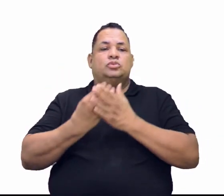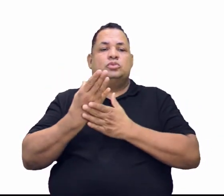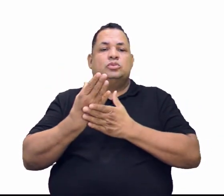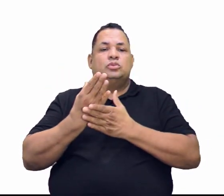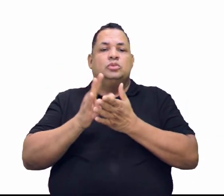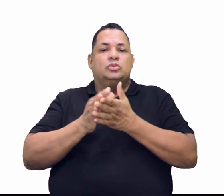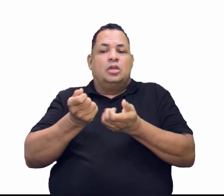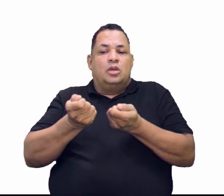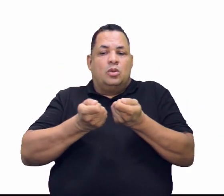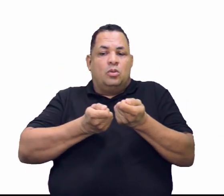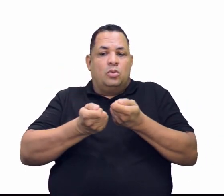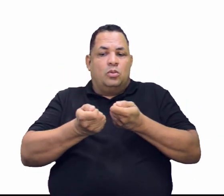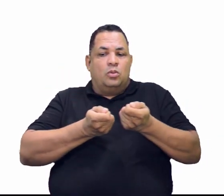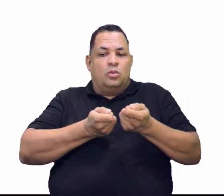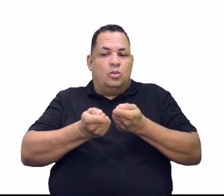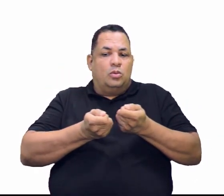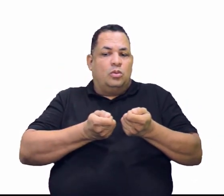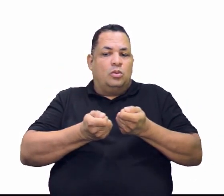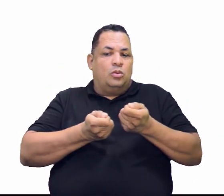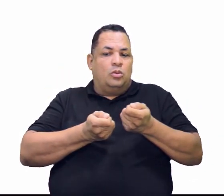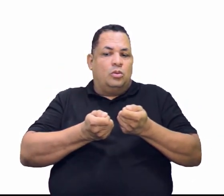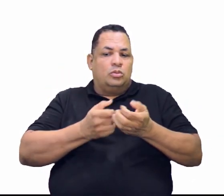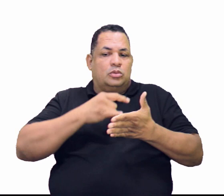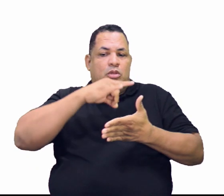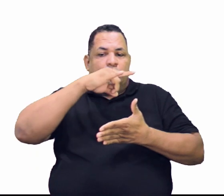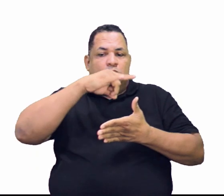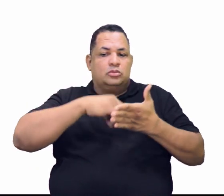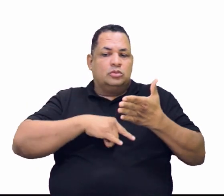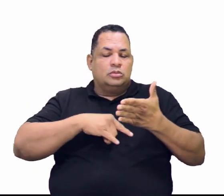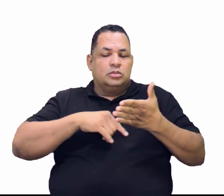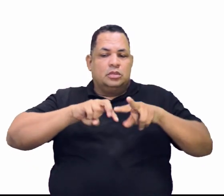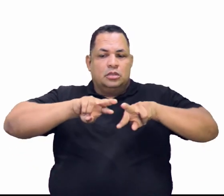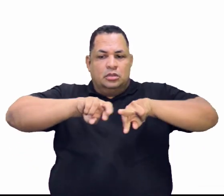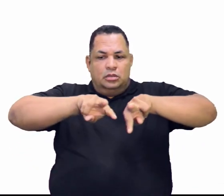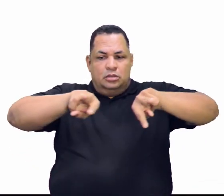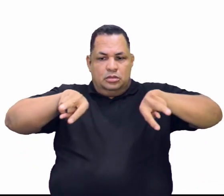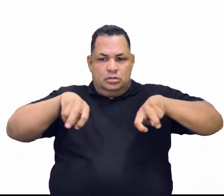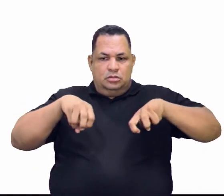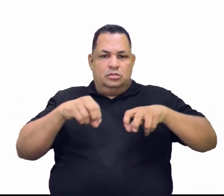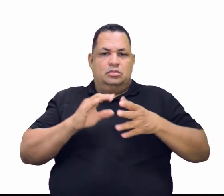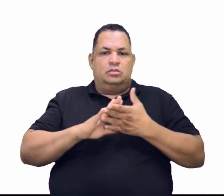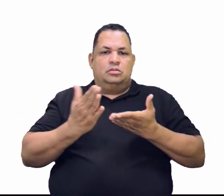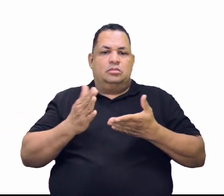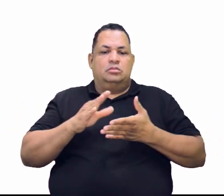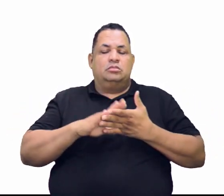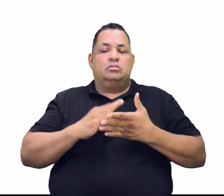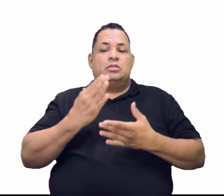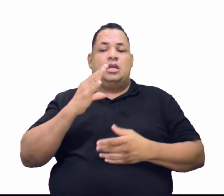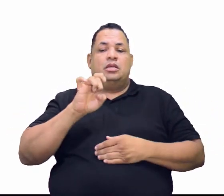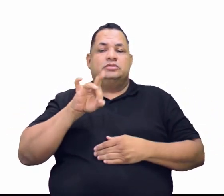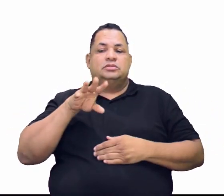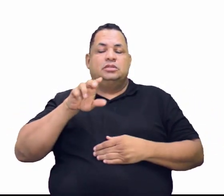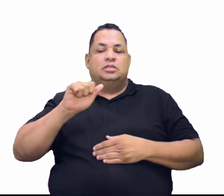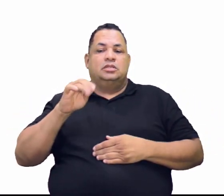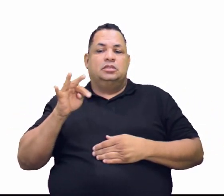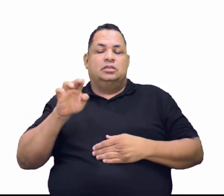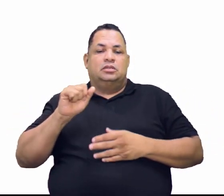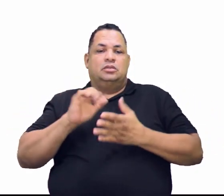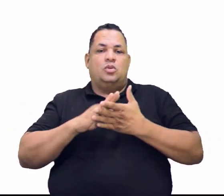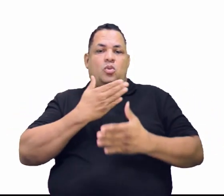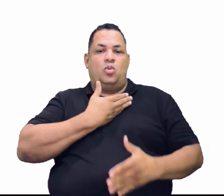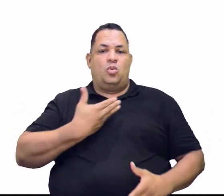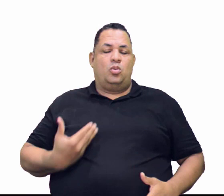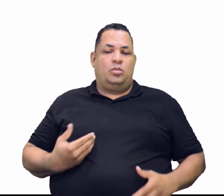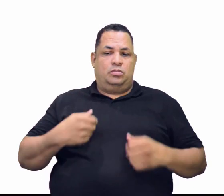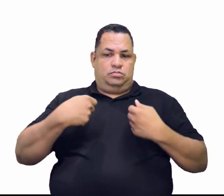para regularizar a exploração da caçeterita. O